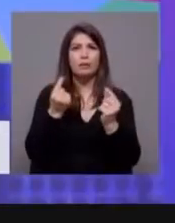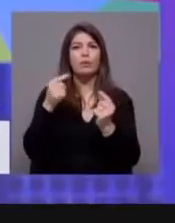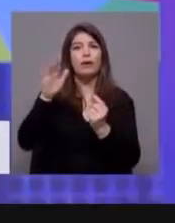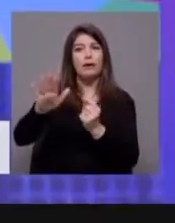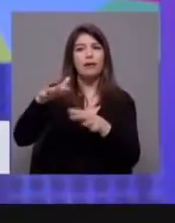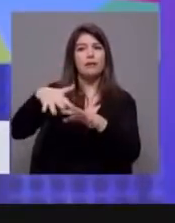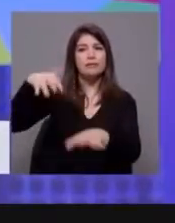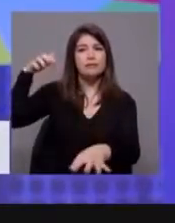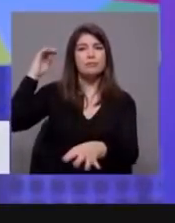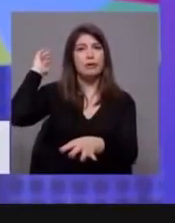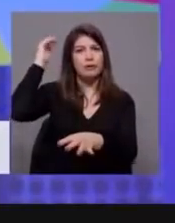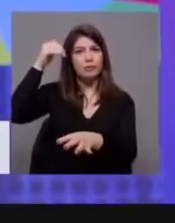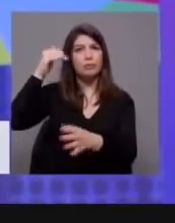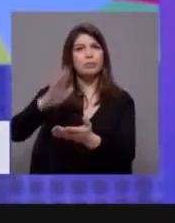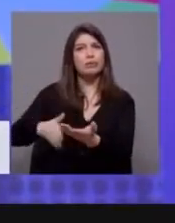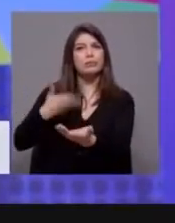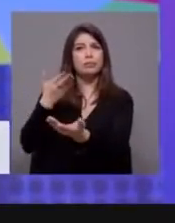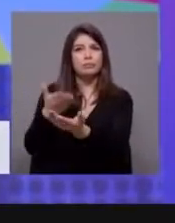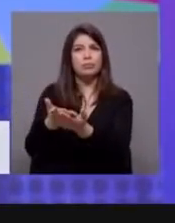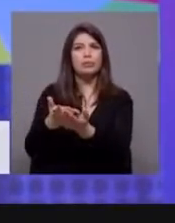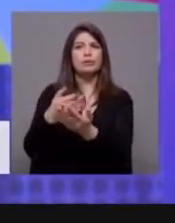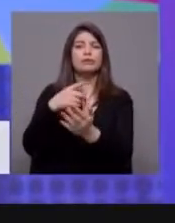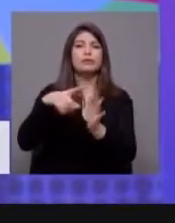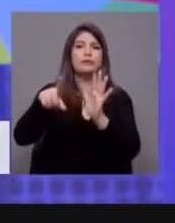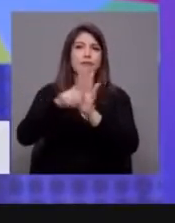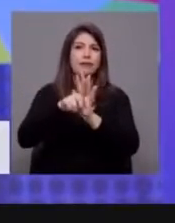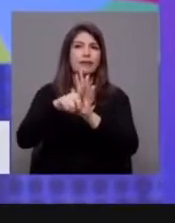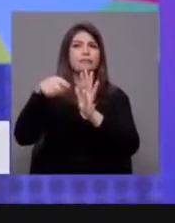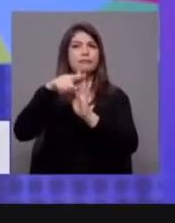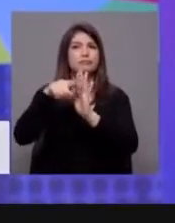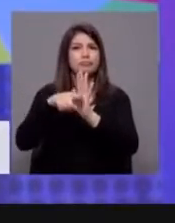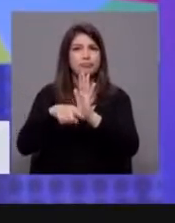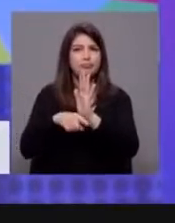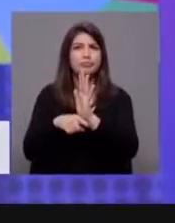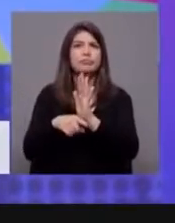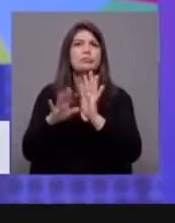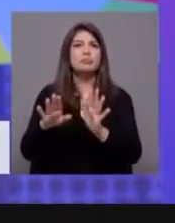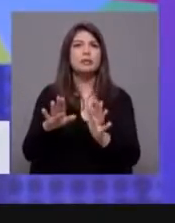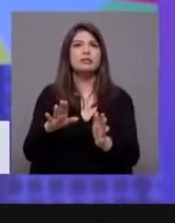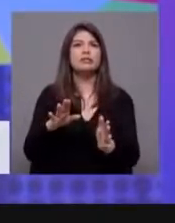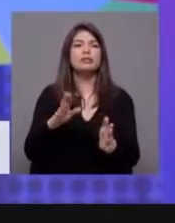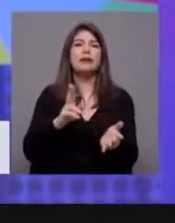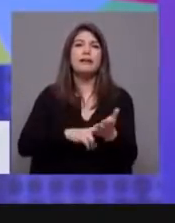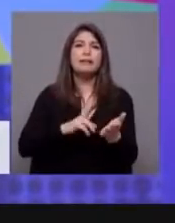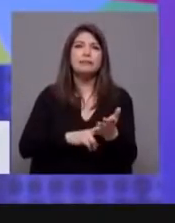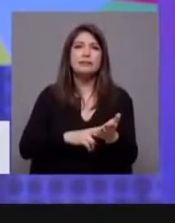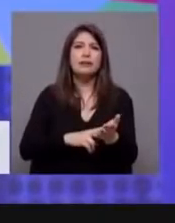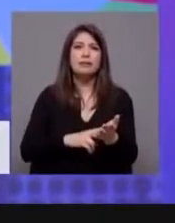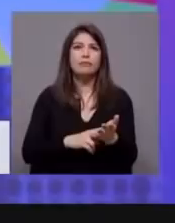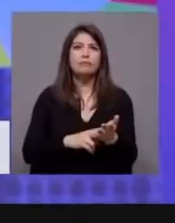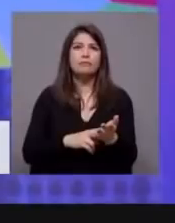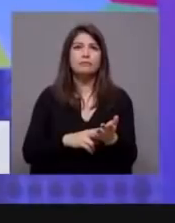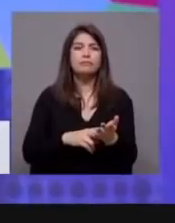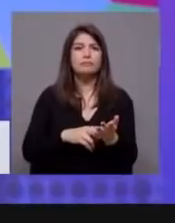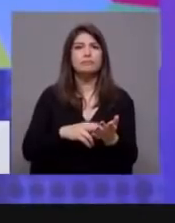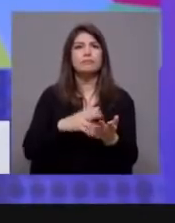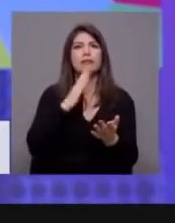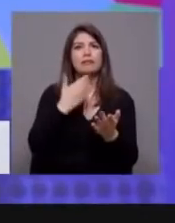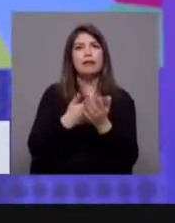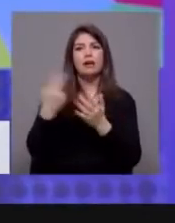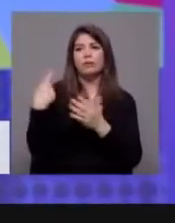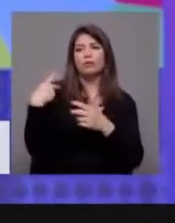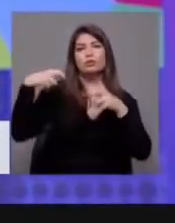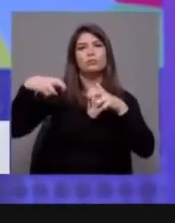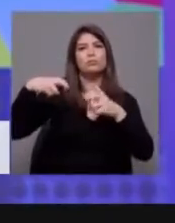Assembleia da República apresentado o conjunto da legislação para a agenda do trabalho livre. Mas estas não são as verdadeiras razões que dividem o PS do Bloco de